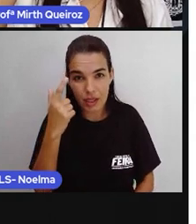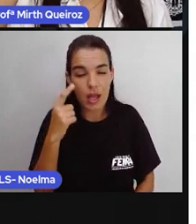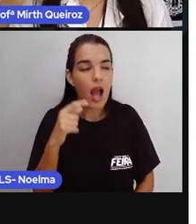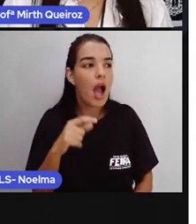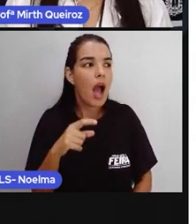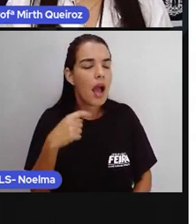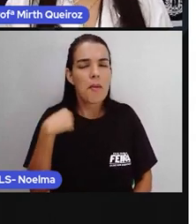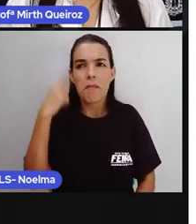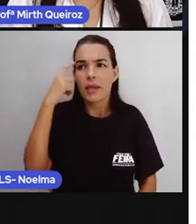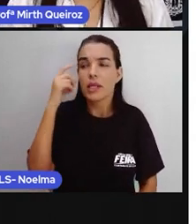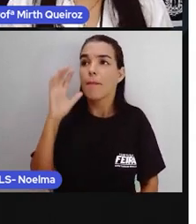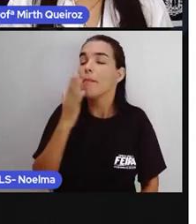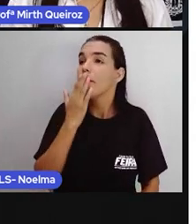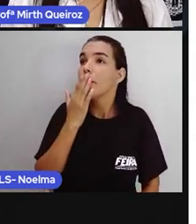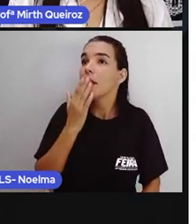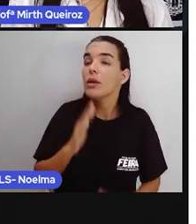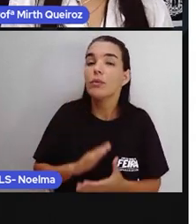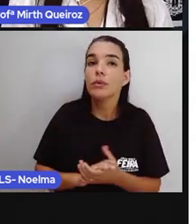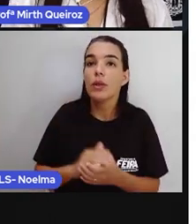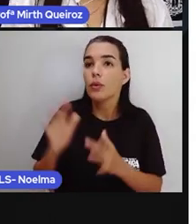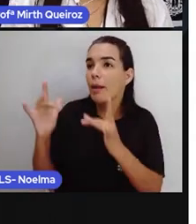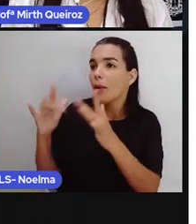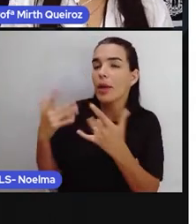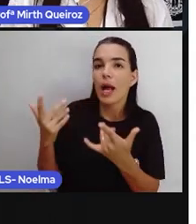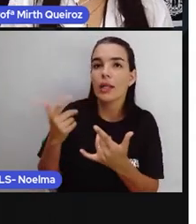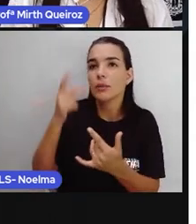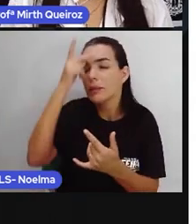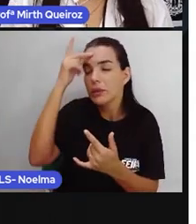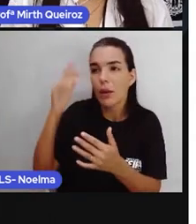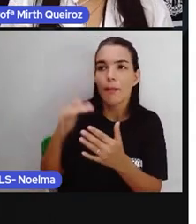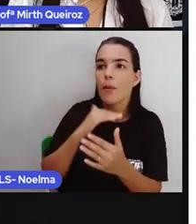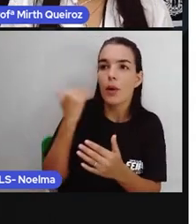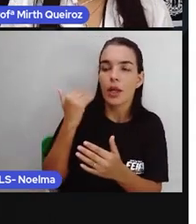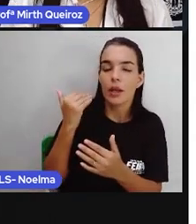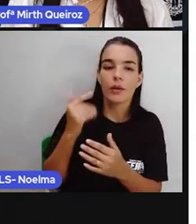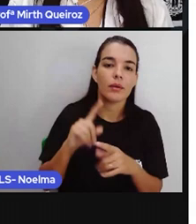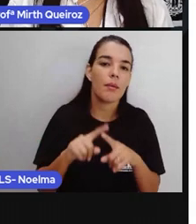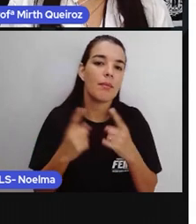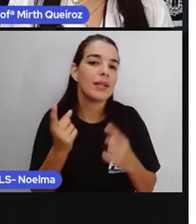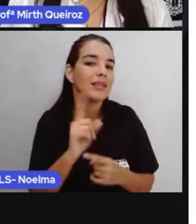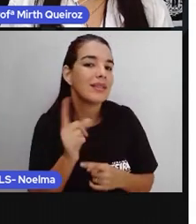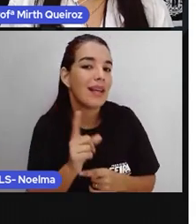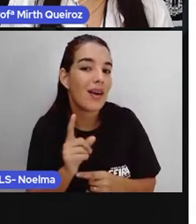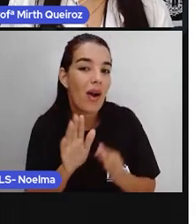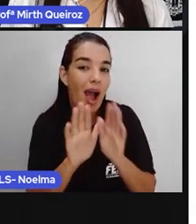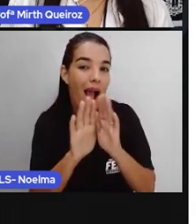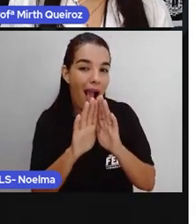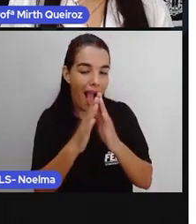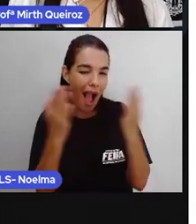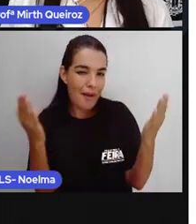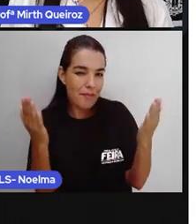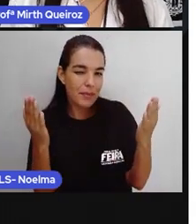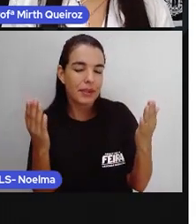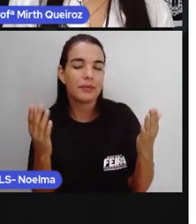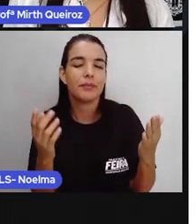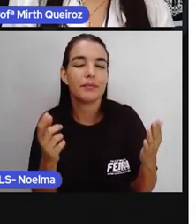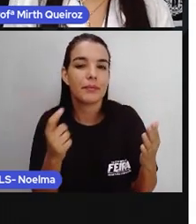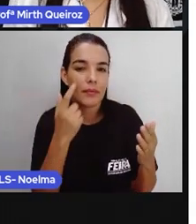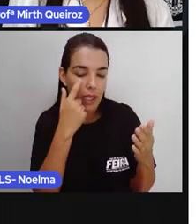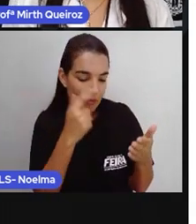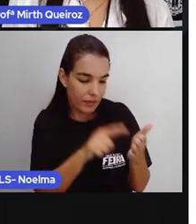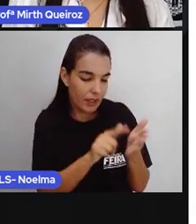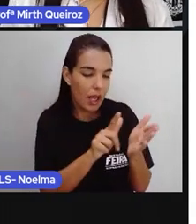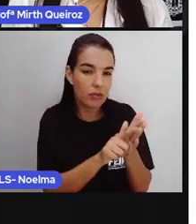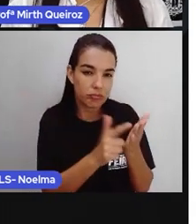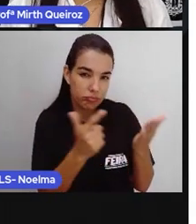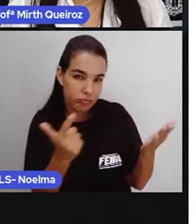faleceu, o namorado dela morreu, né? E aí, quando você abre essa manchete, né? Quando você